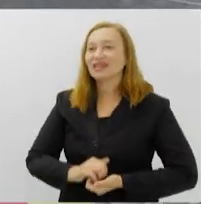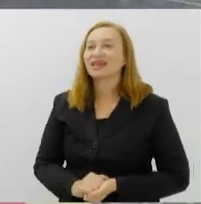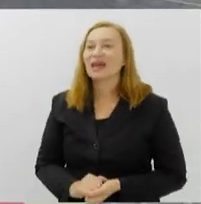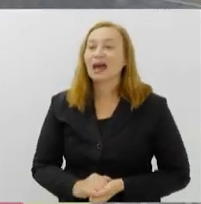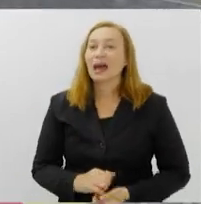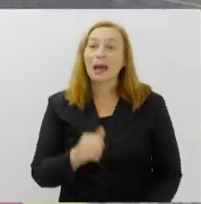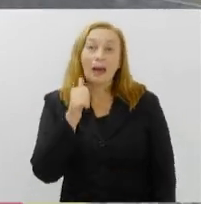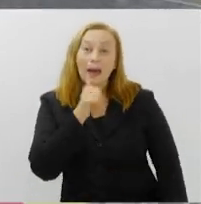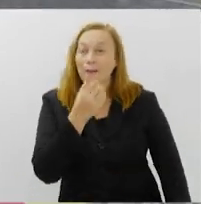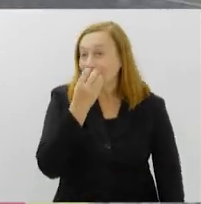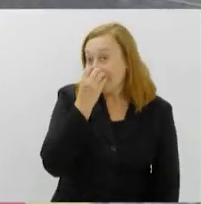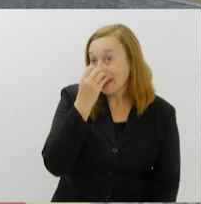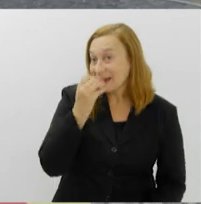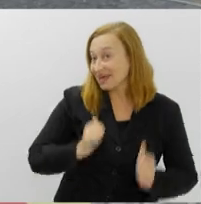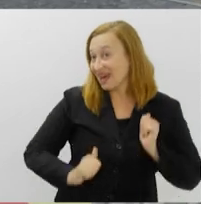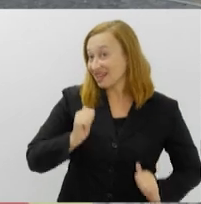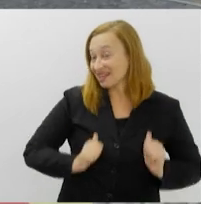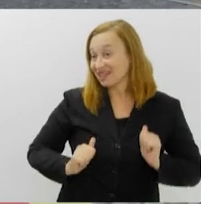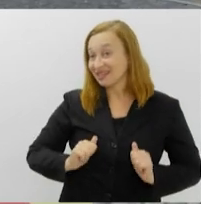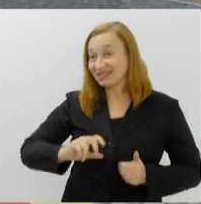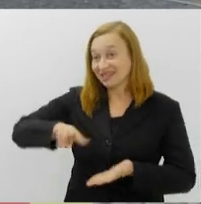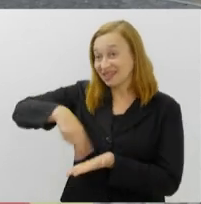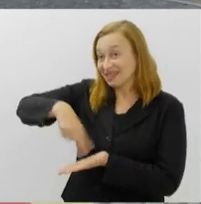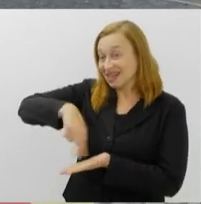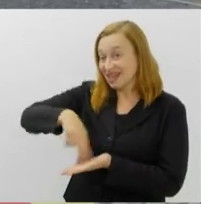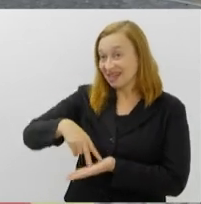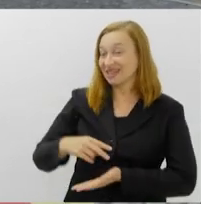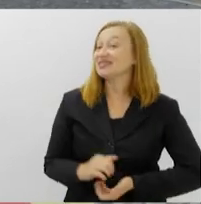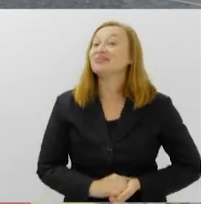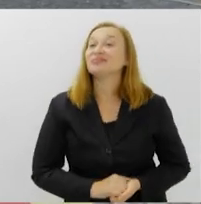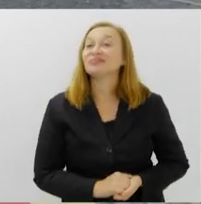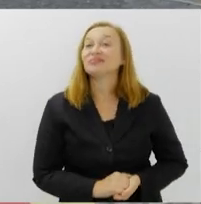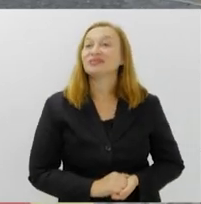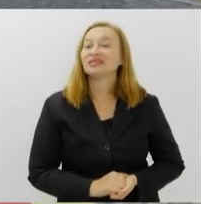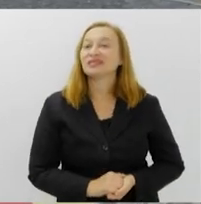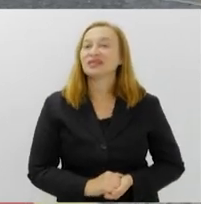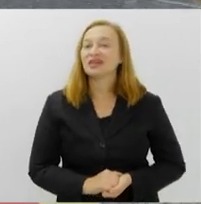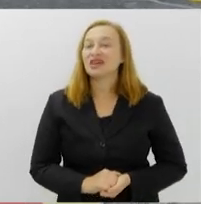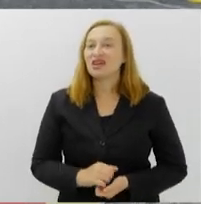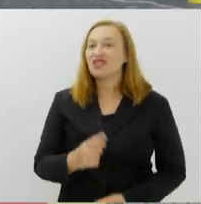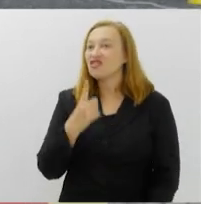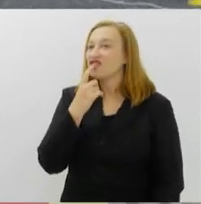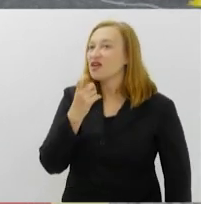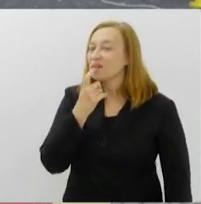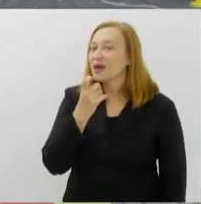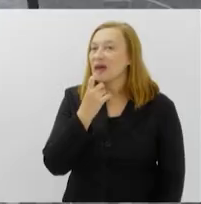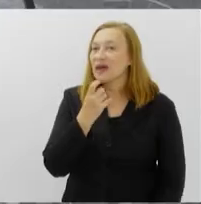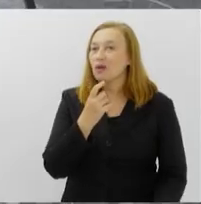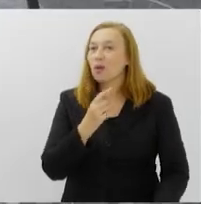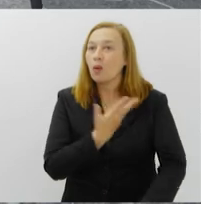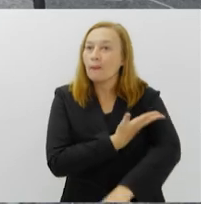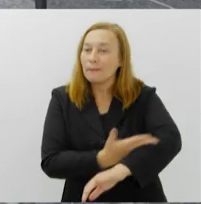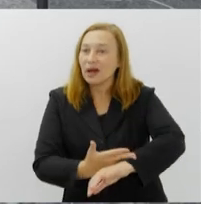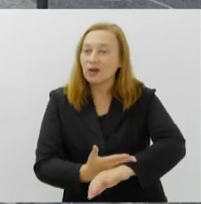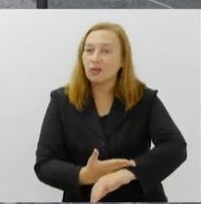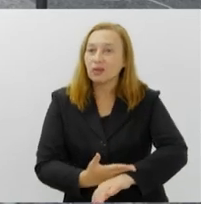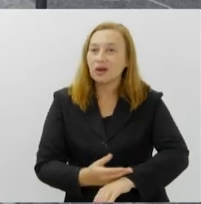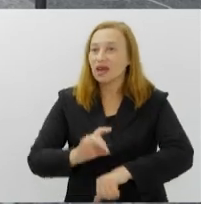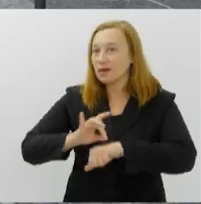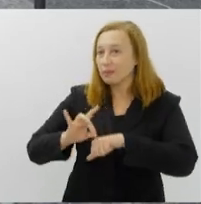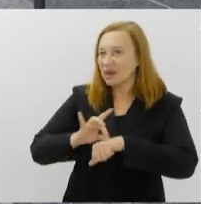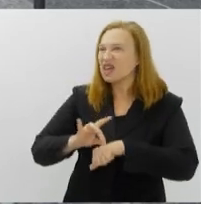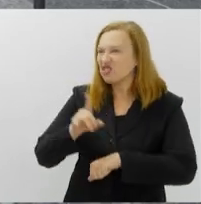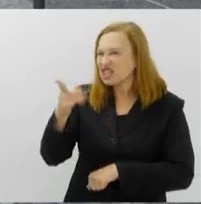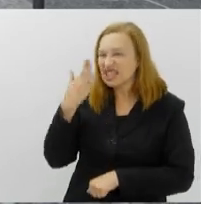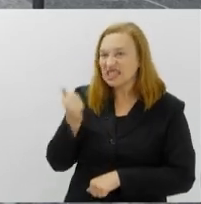palhaça, atriz e dançarina Sibeli Matheus traz o espetáculo vermelho, branco e preto. E você, você sabe